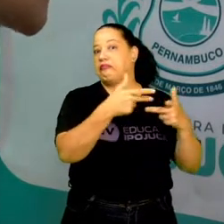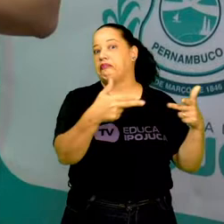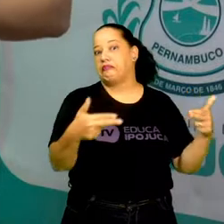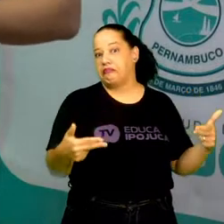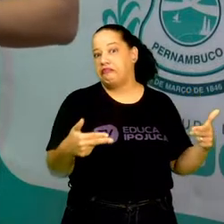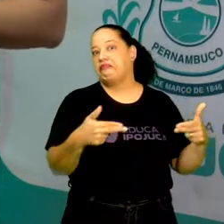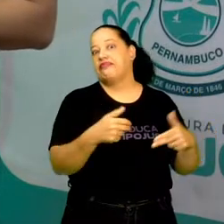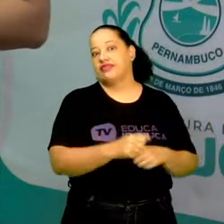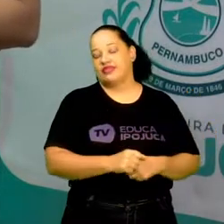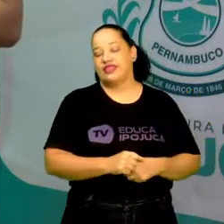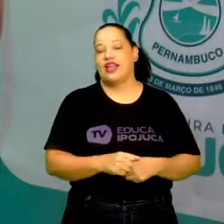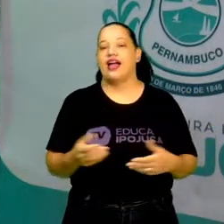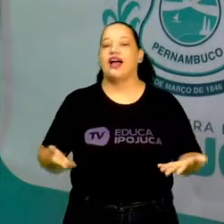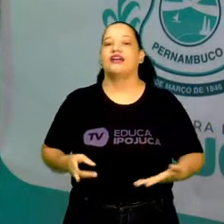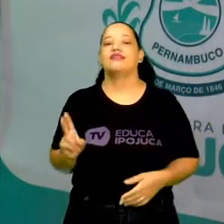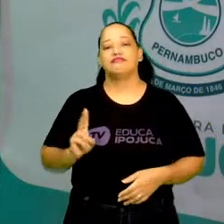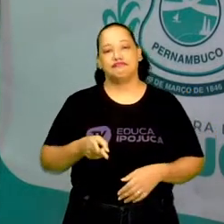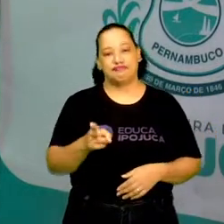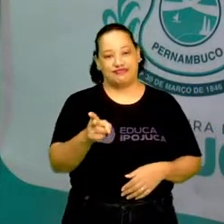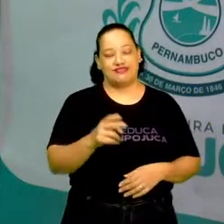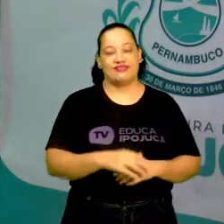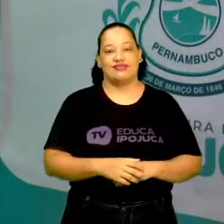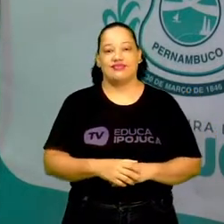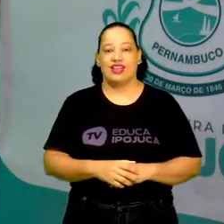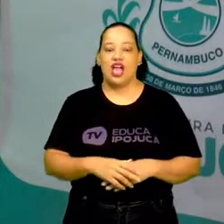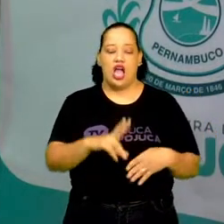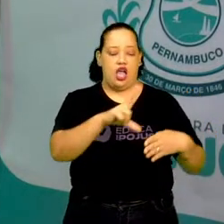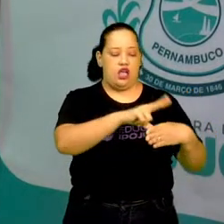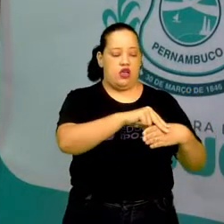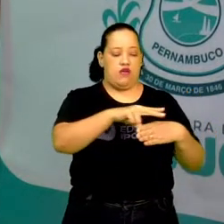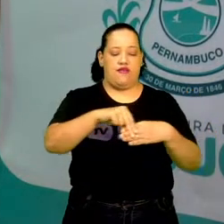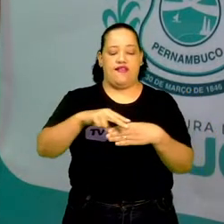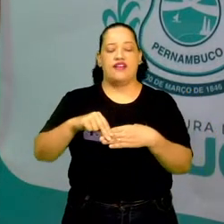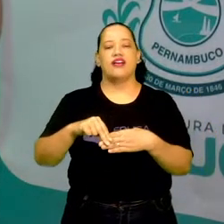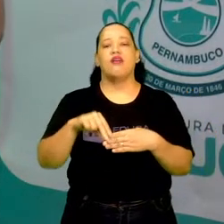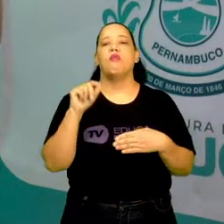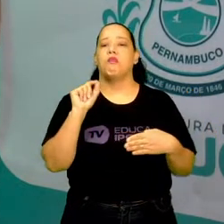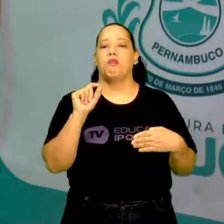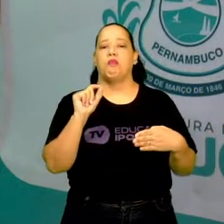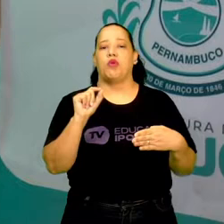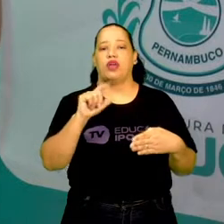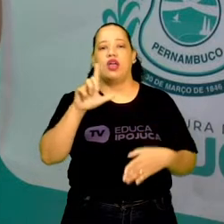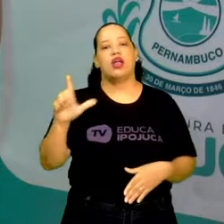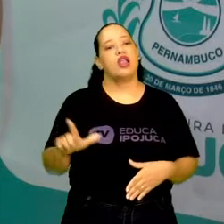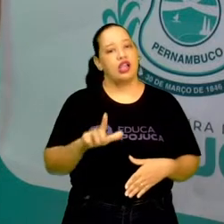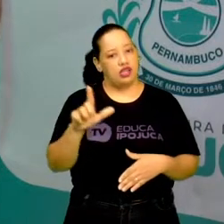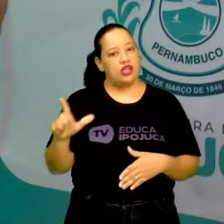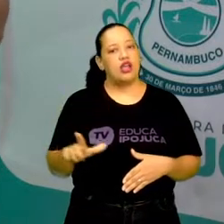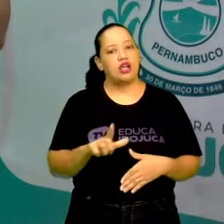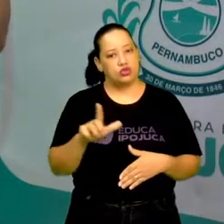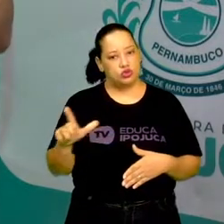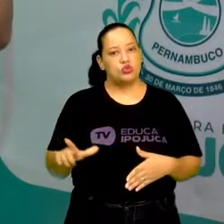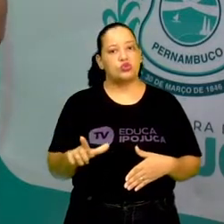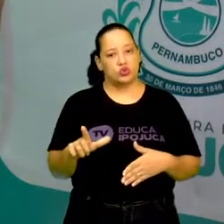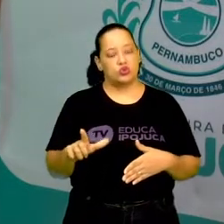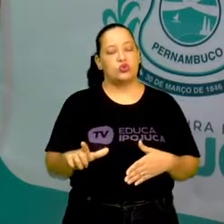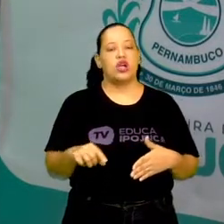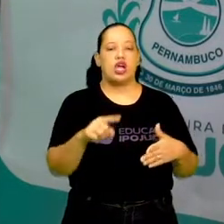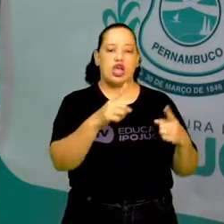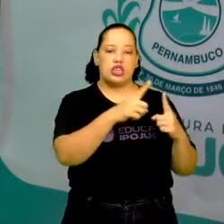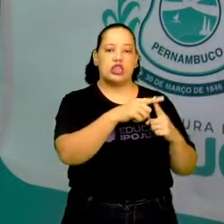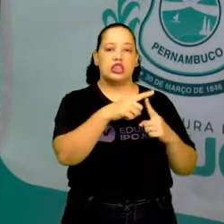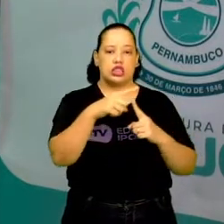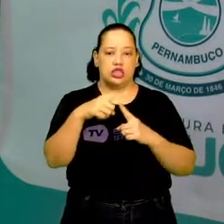Dando continuidade, o que é Cordel? A literatura de Cordel é um tipo de poema